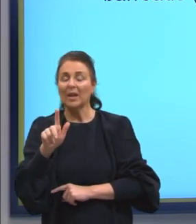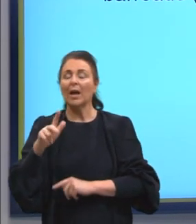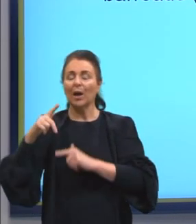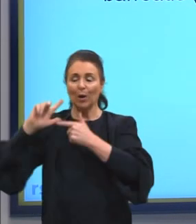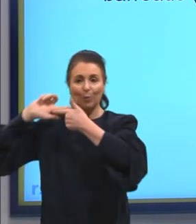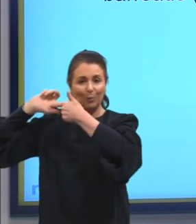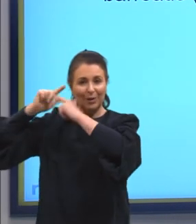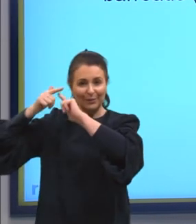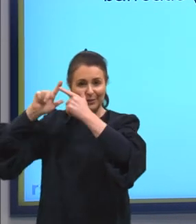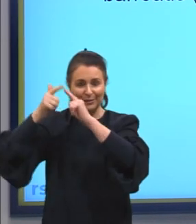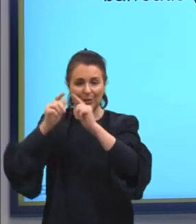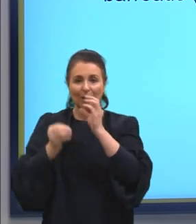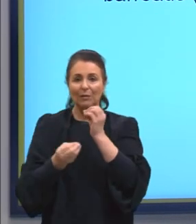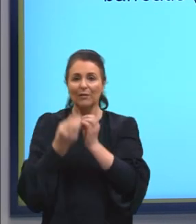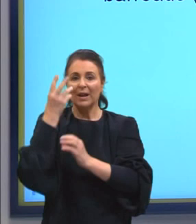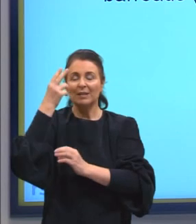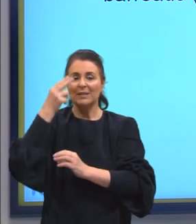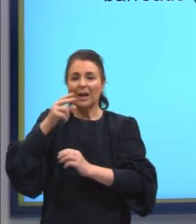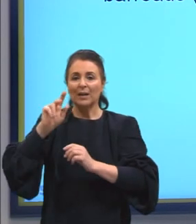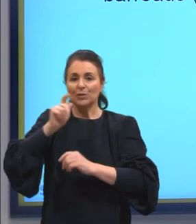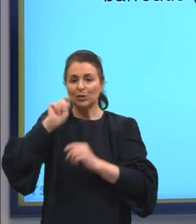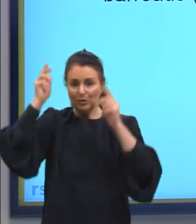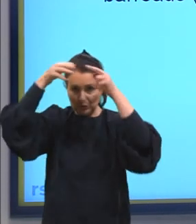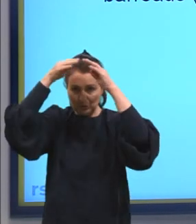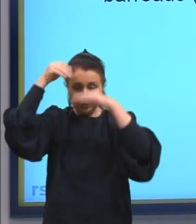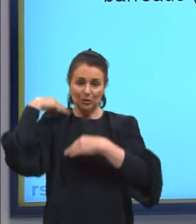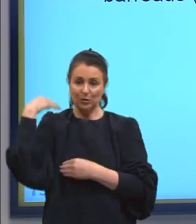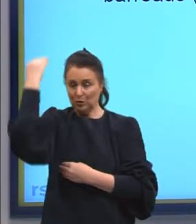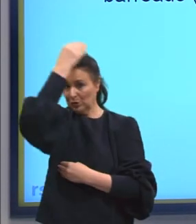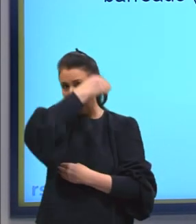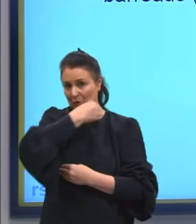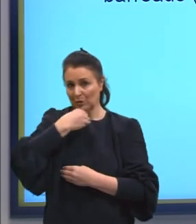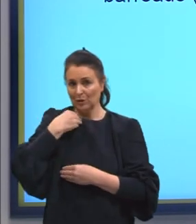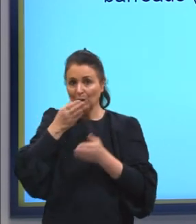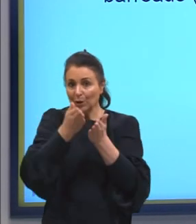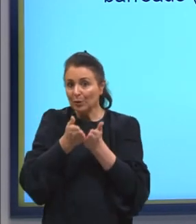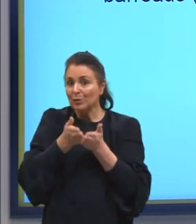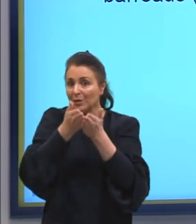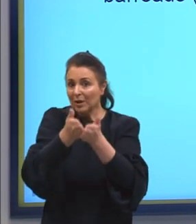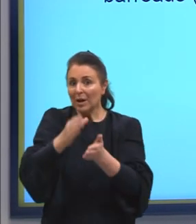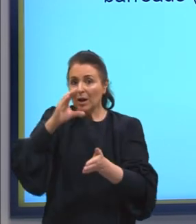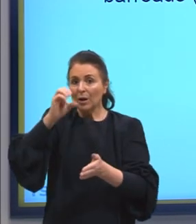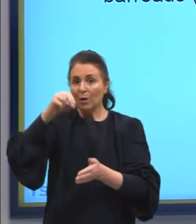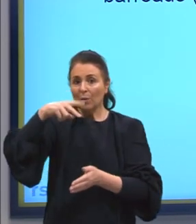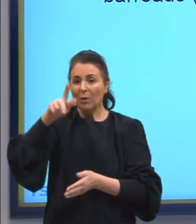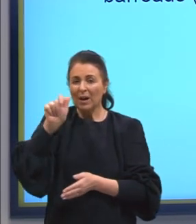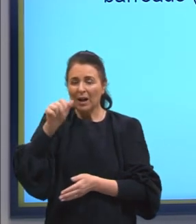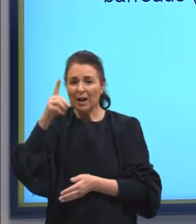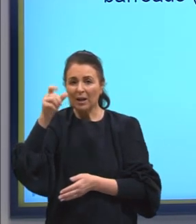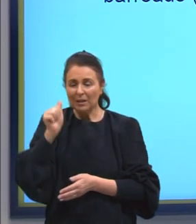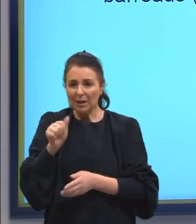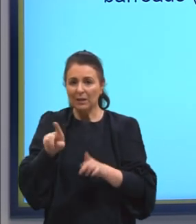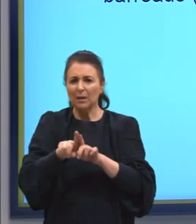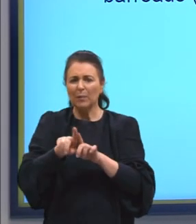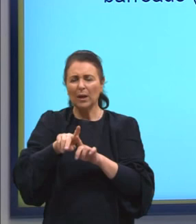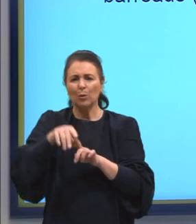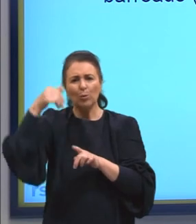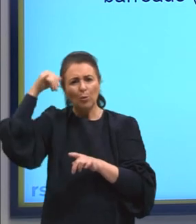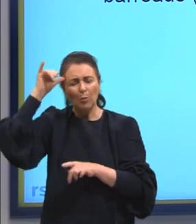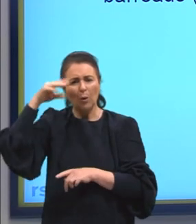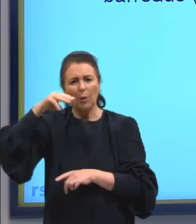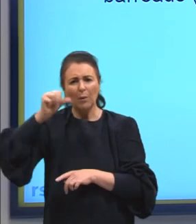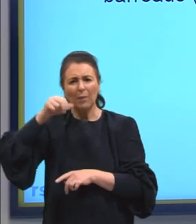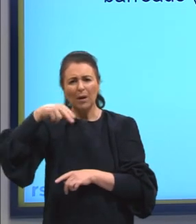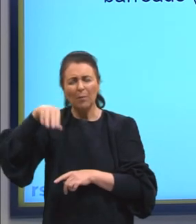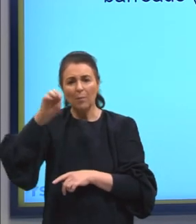A festa da nossa é dos navegantes, aqui em Porto Alegre, no mês de fevereiro. A congada, festa do boi mamão, a dança